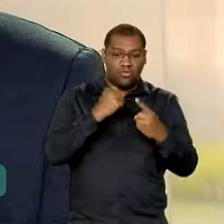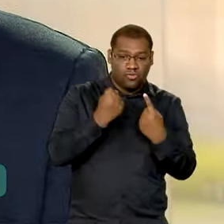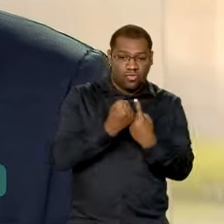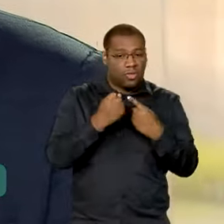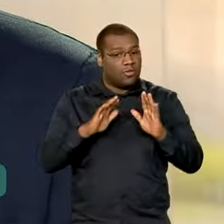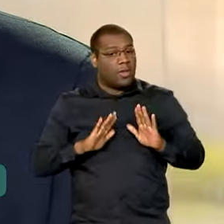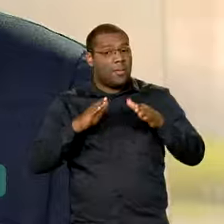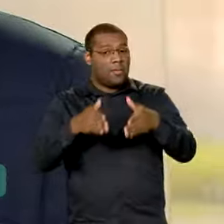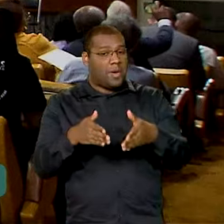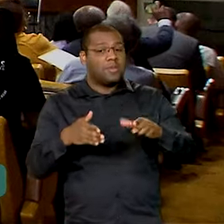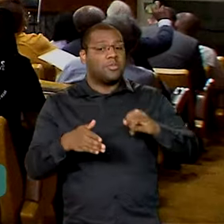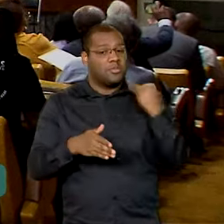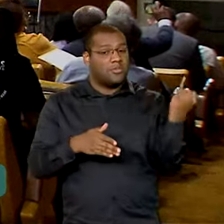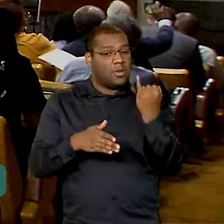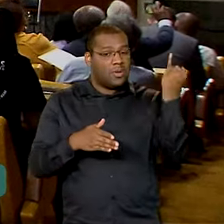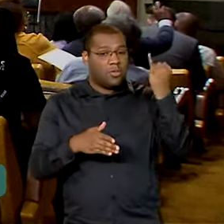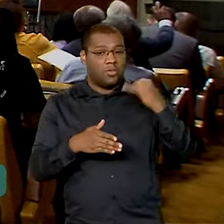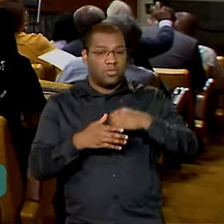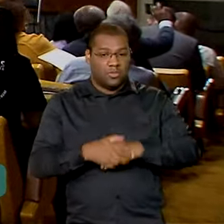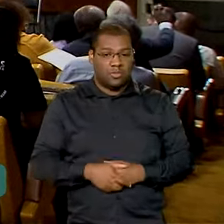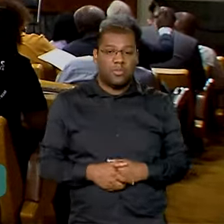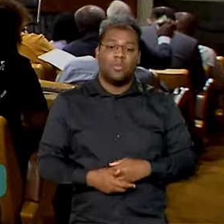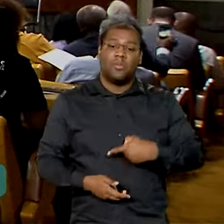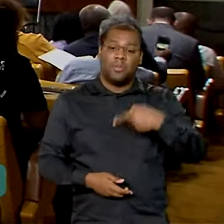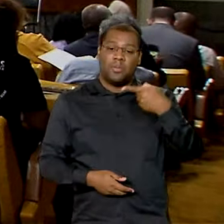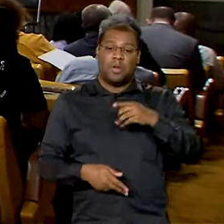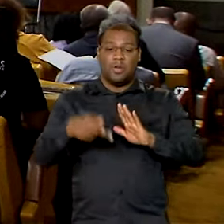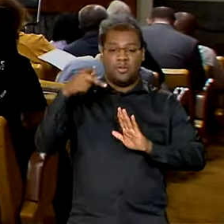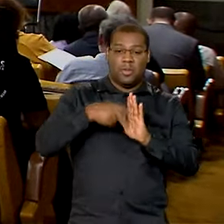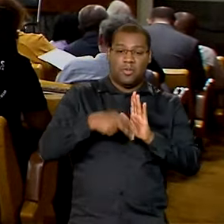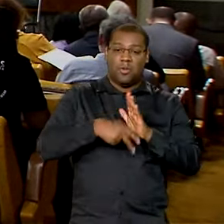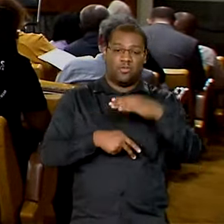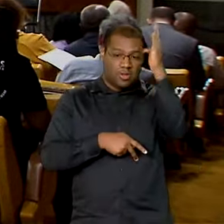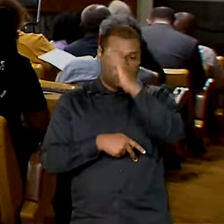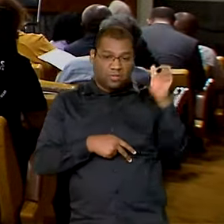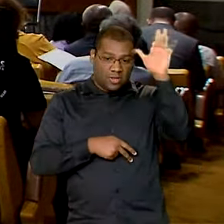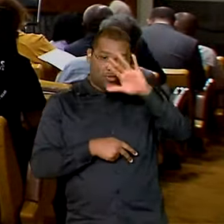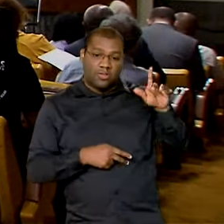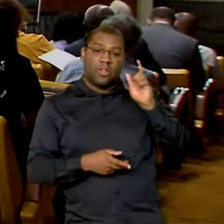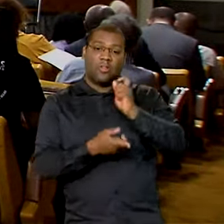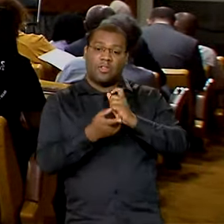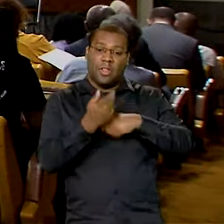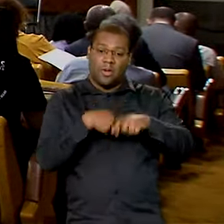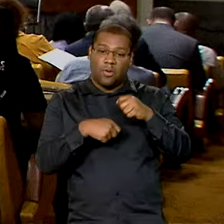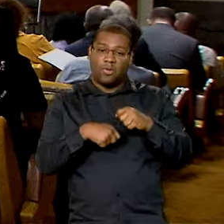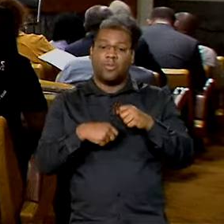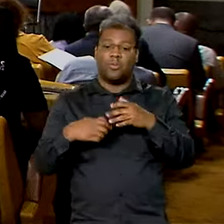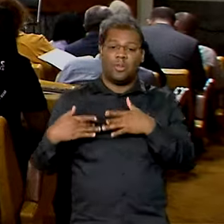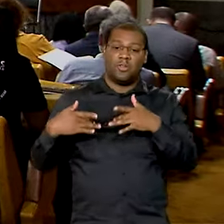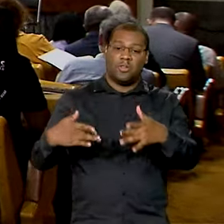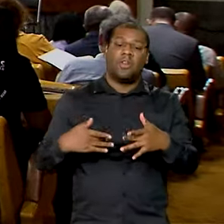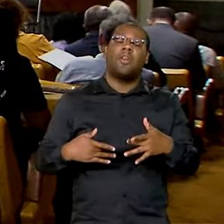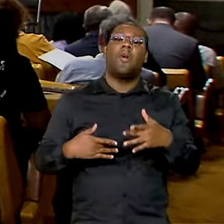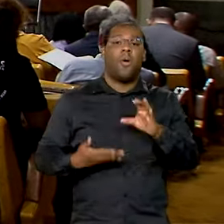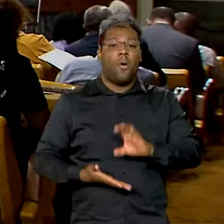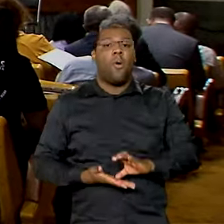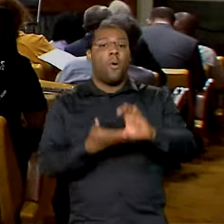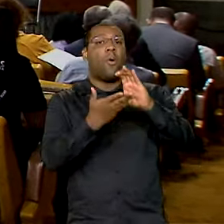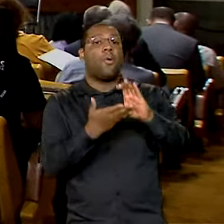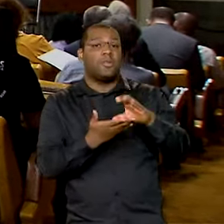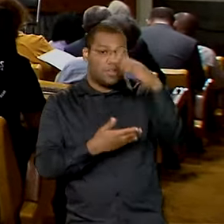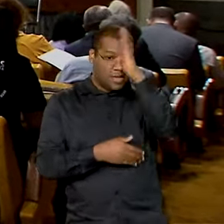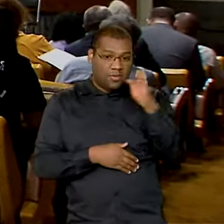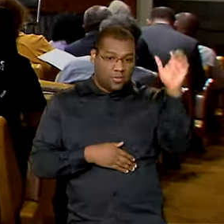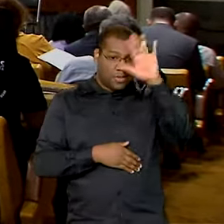também nesse sentido. O primeiro plano nacional da economia solidária foi aprovado em 2014 pelo Conselho Nacional de